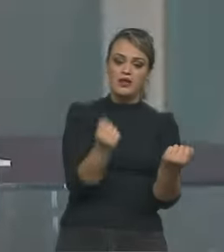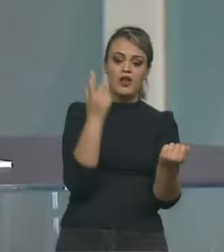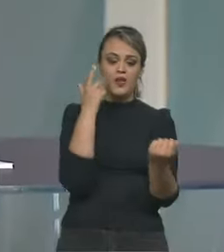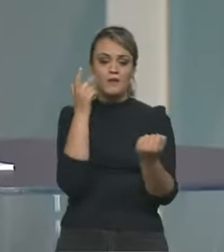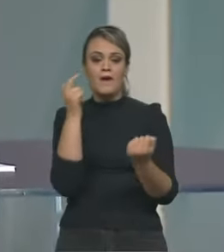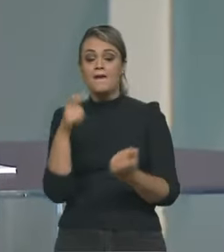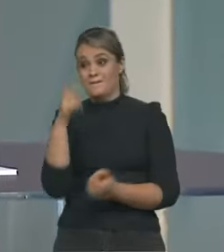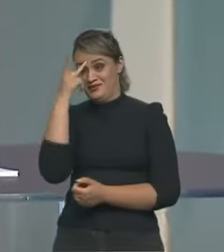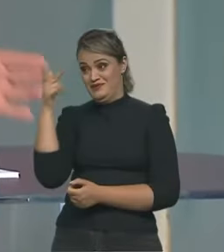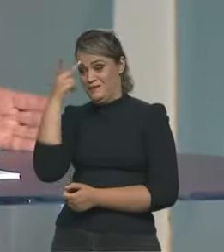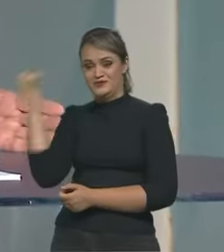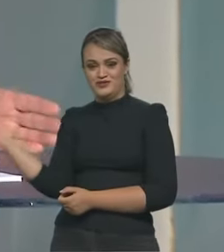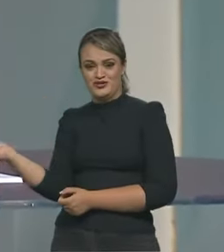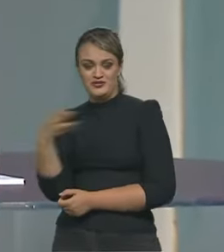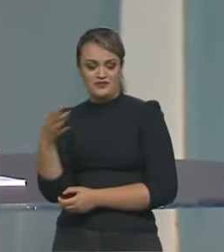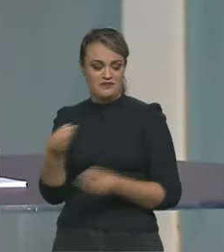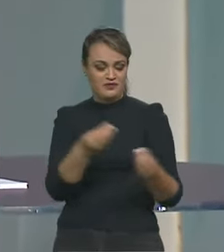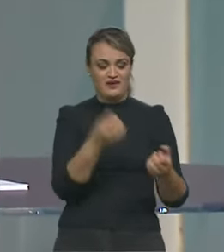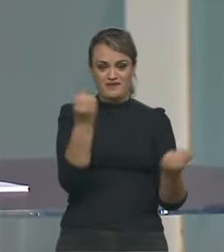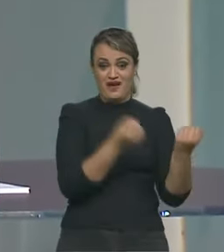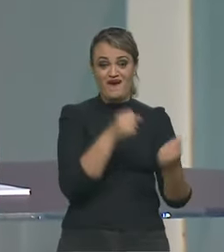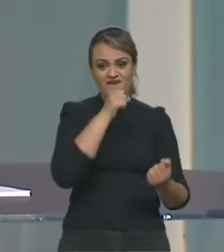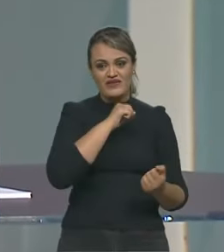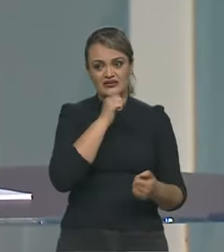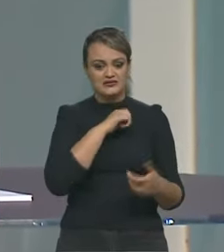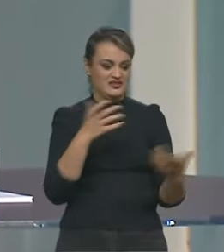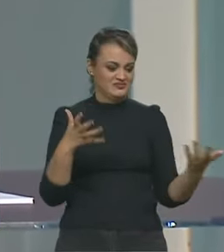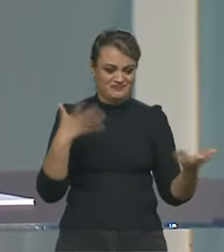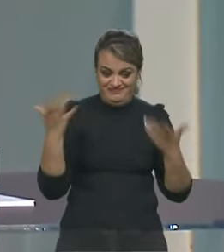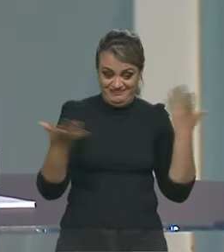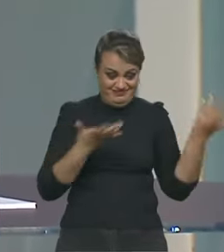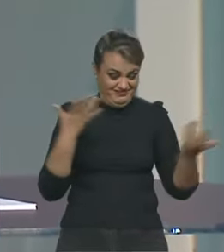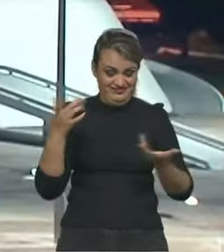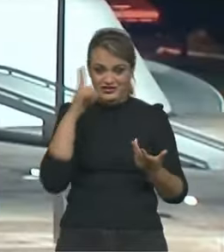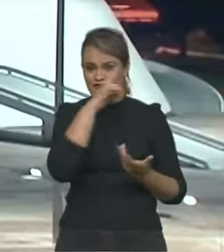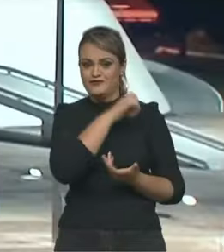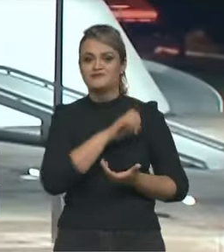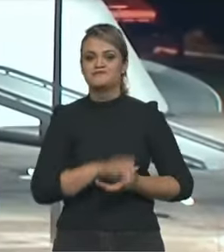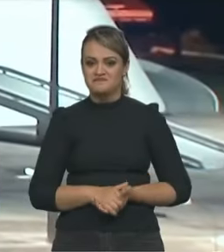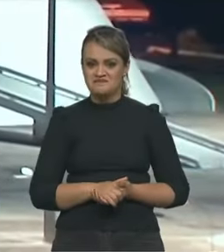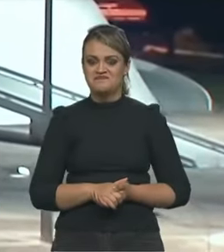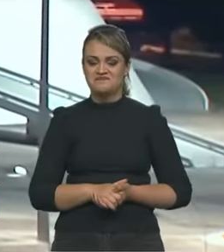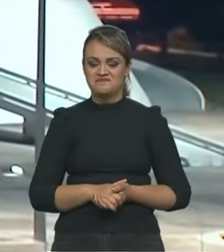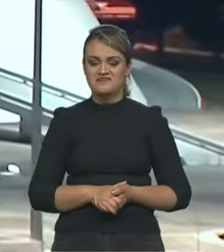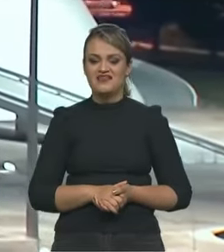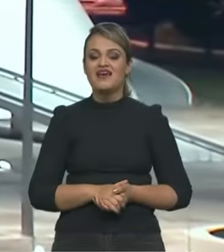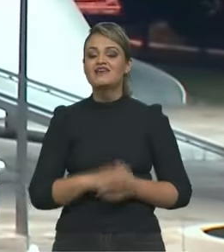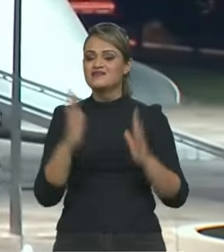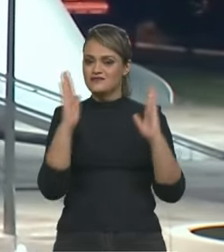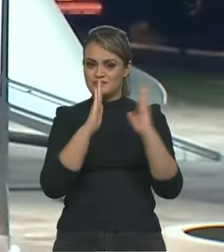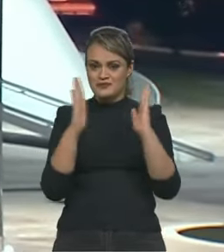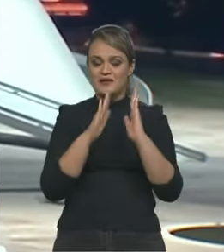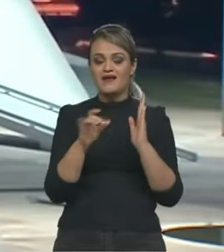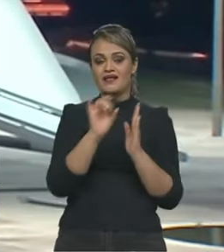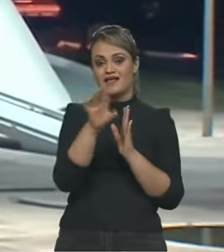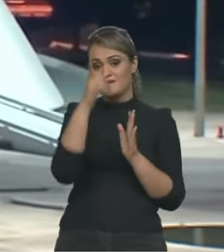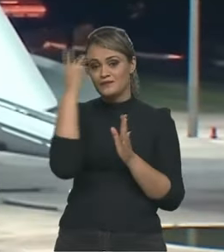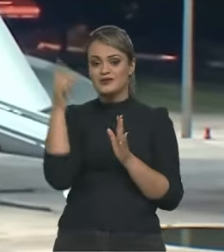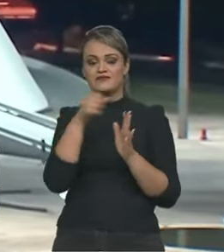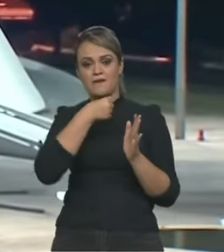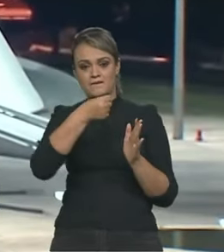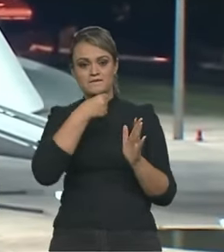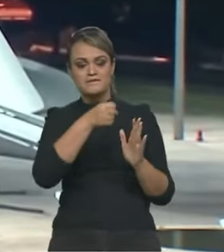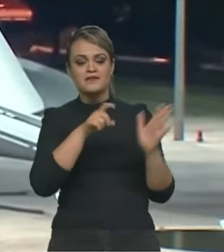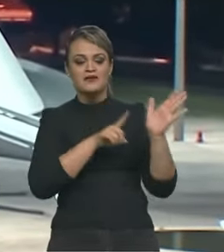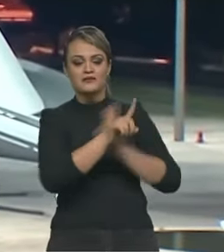piloto novo, botar num carro antigo, aí vai ter muito problema. Bora, sim, temos uma resposta. Nesse primeiro bloco, cada debatedor poderá